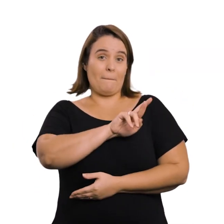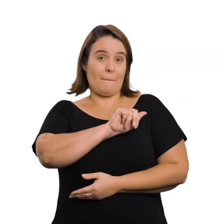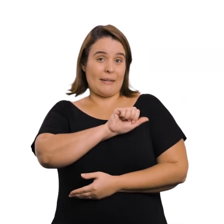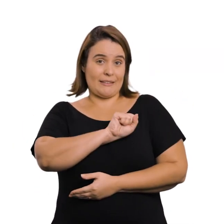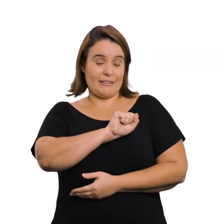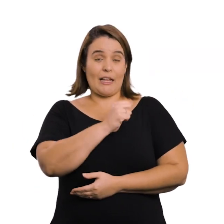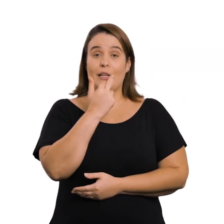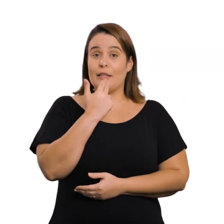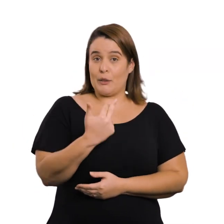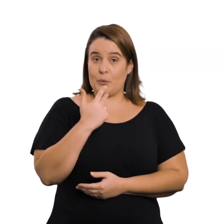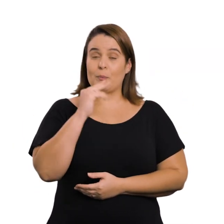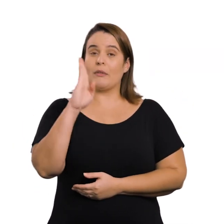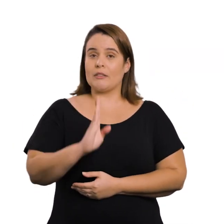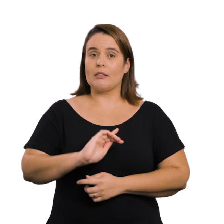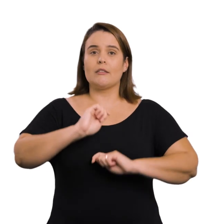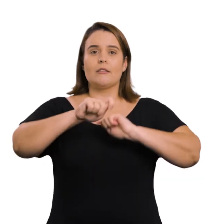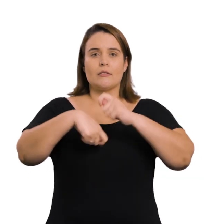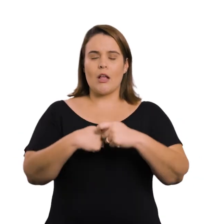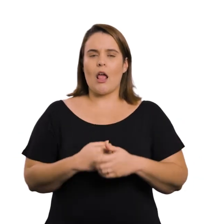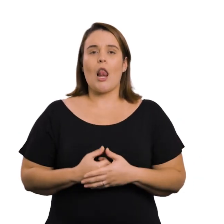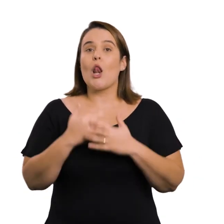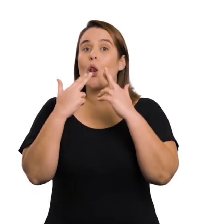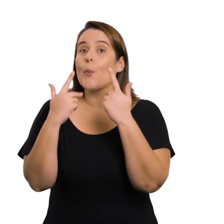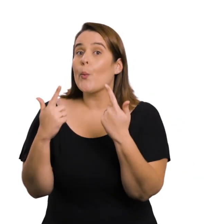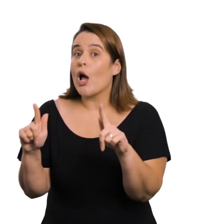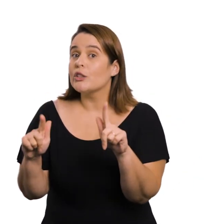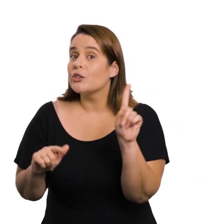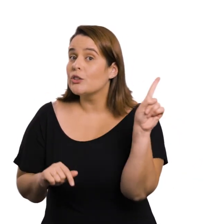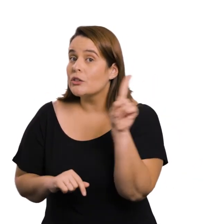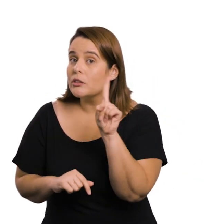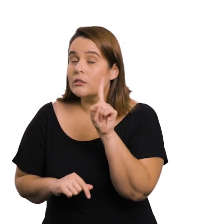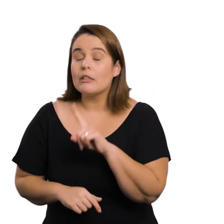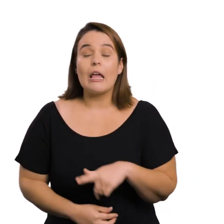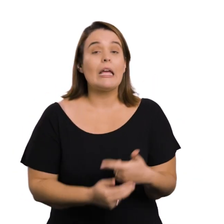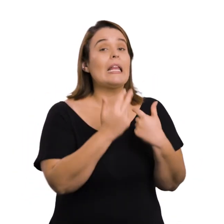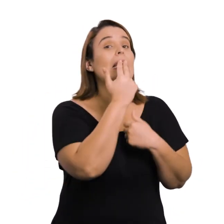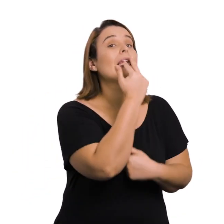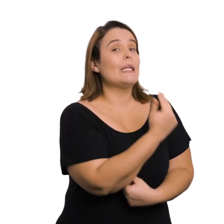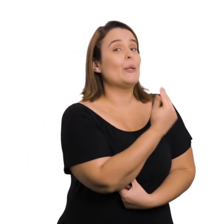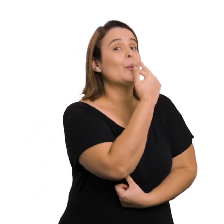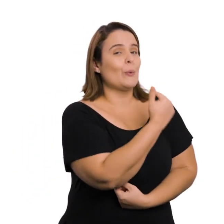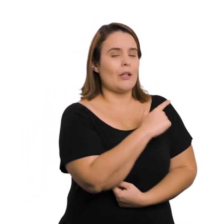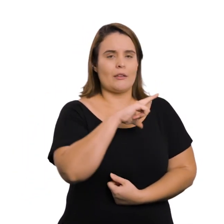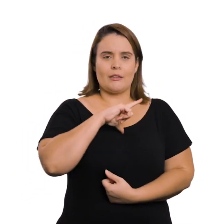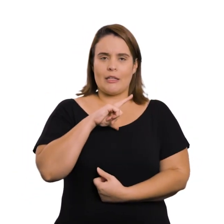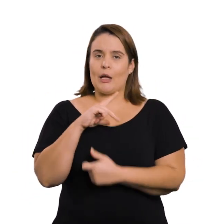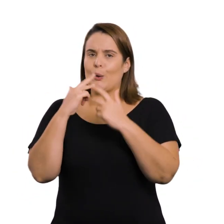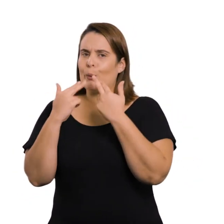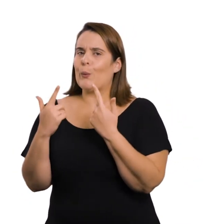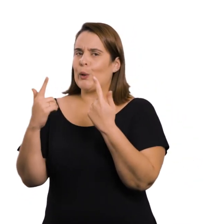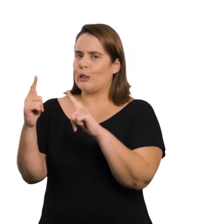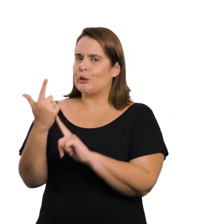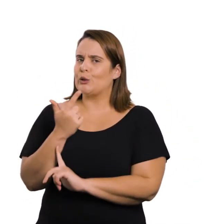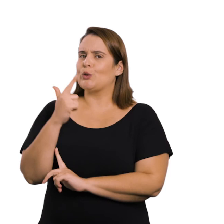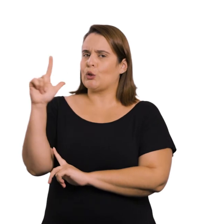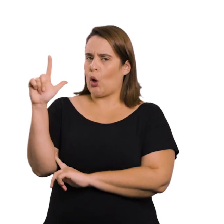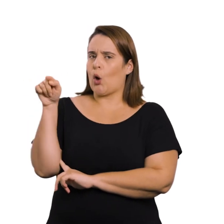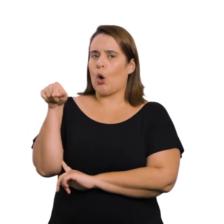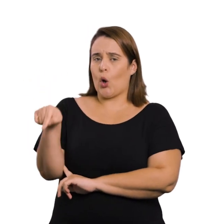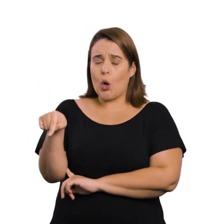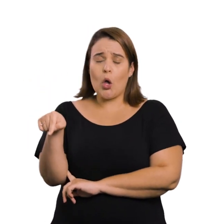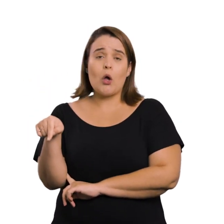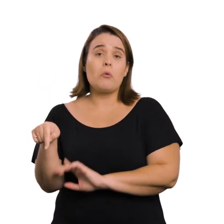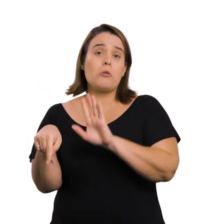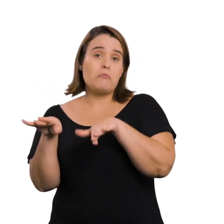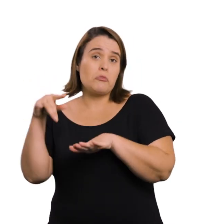A Libras, sigla para a Língua Brasileira de Sinais Não é uma linguagem, mas uma língua Existem outras